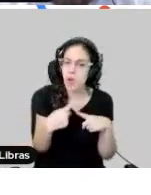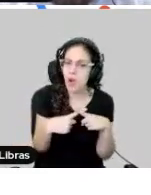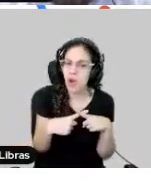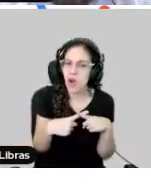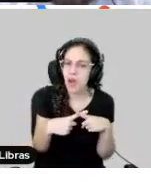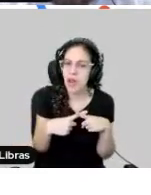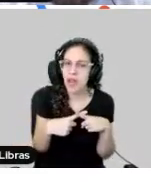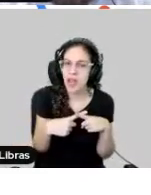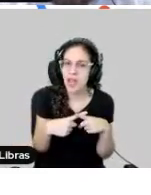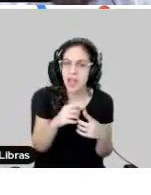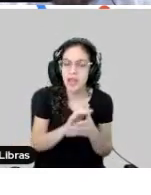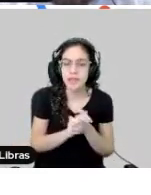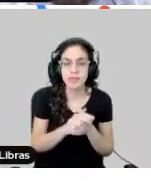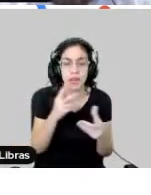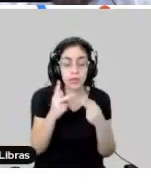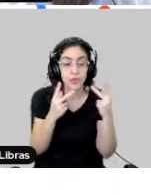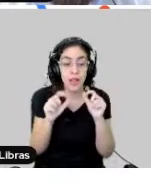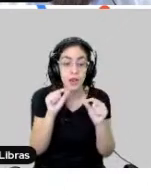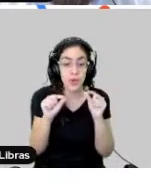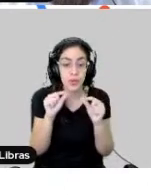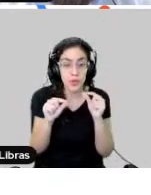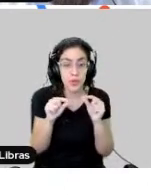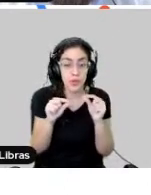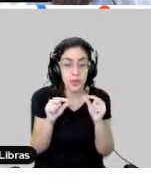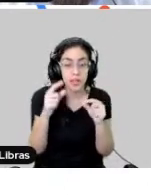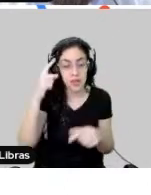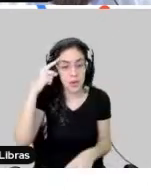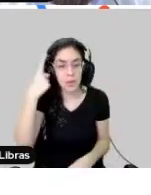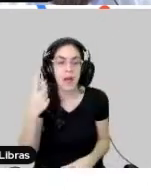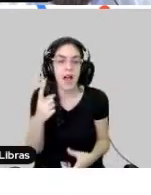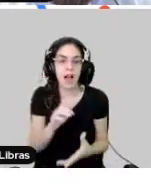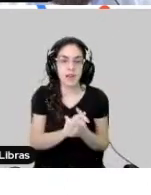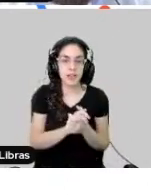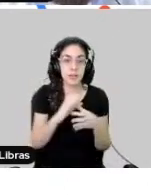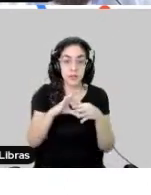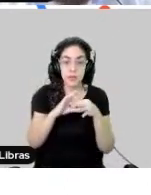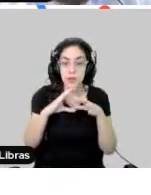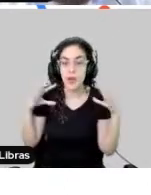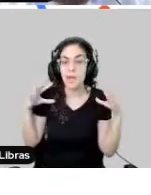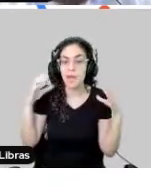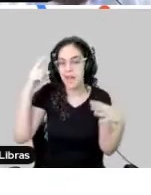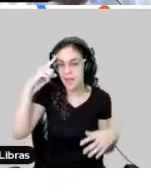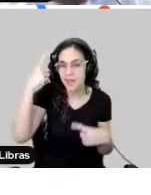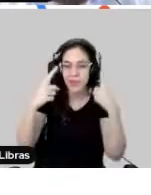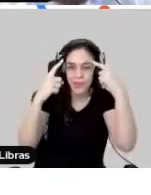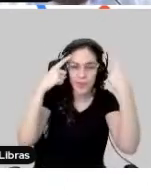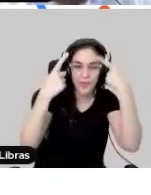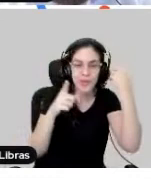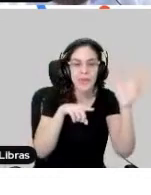falar o que são os pressupostos que eu tenho para tomar essa opinião e depois eu estou aberto a qualquer dúvidas e questionamentos.